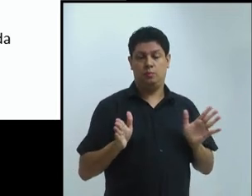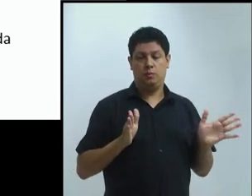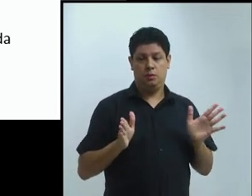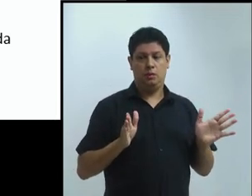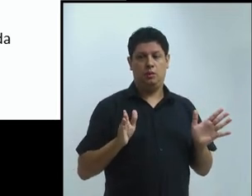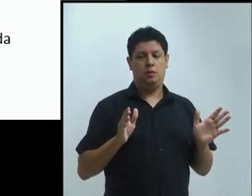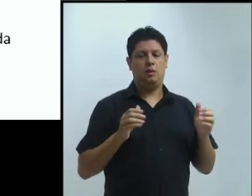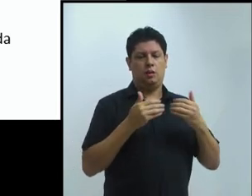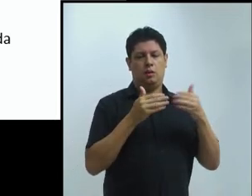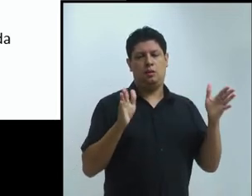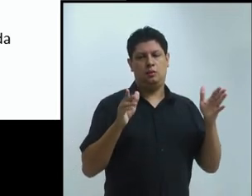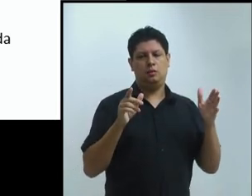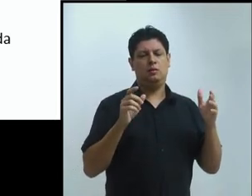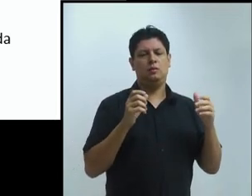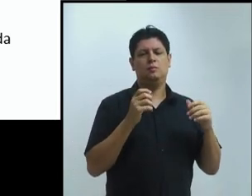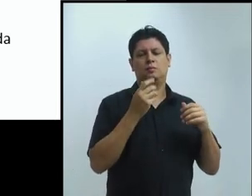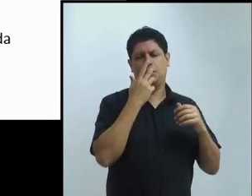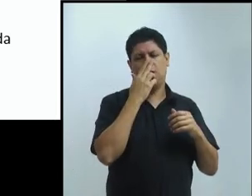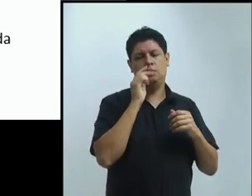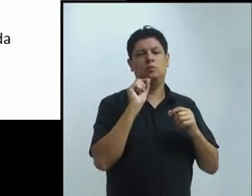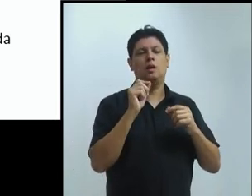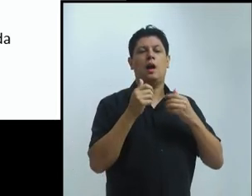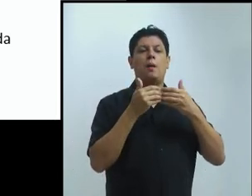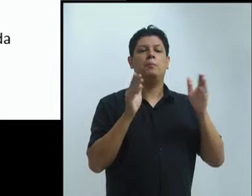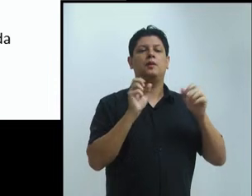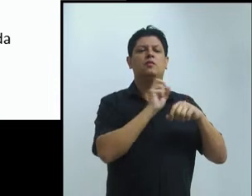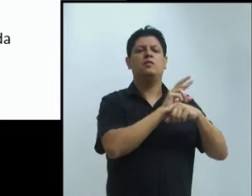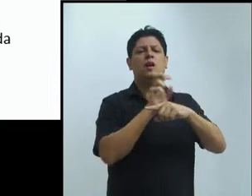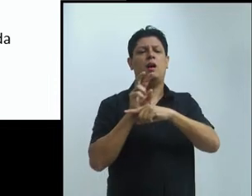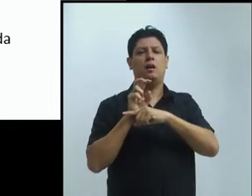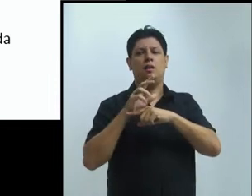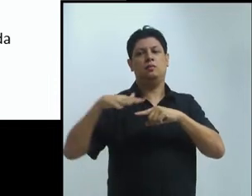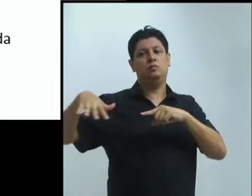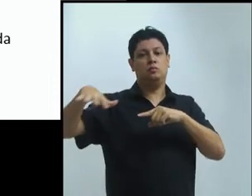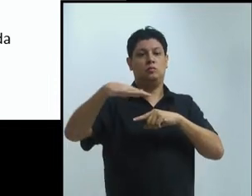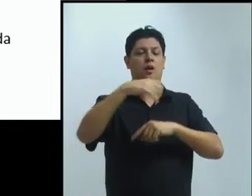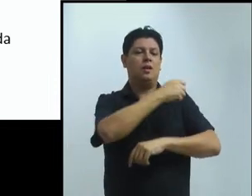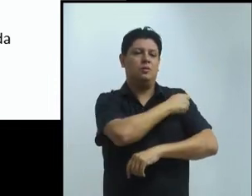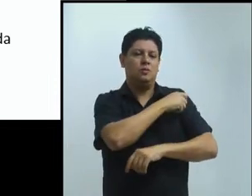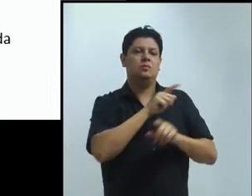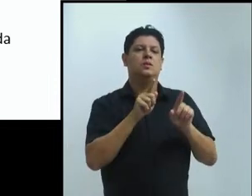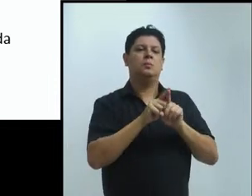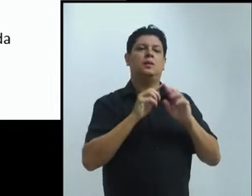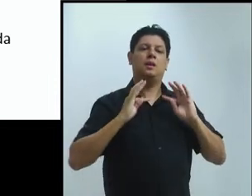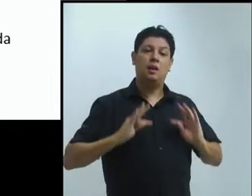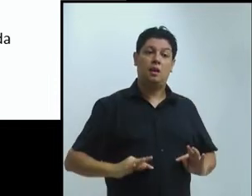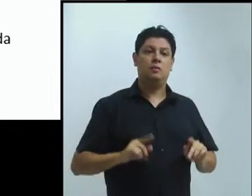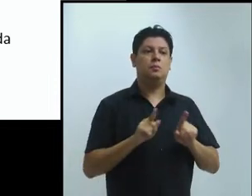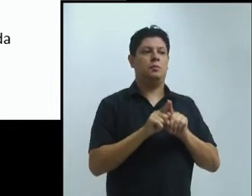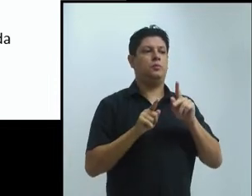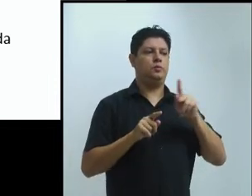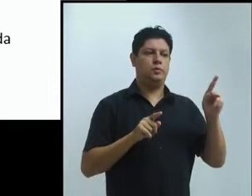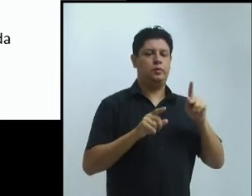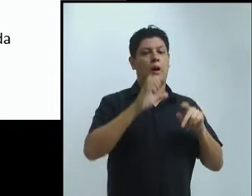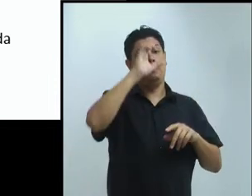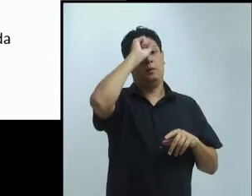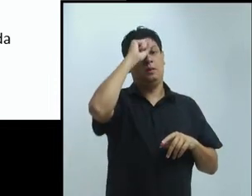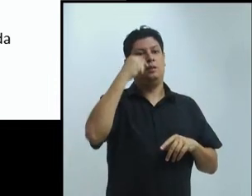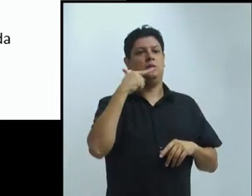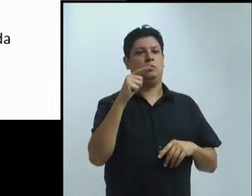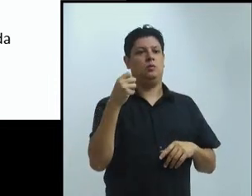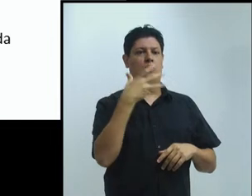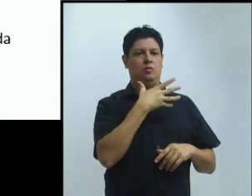e servidores, então, toda a comunidade, e a inclusão, entendendo que o ensino